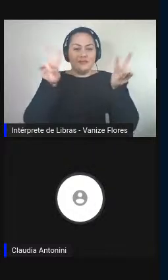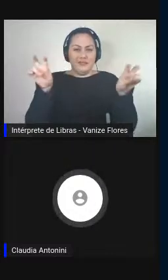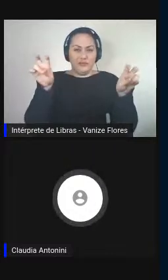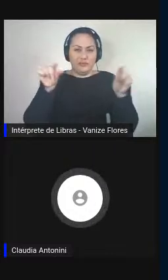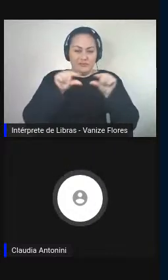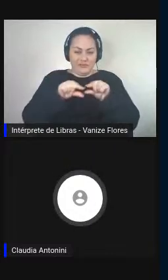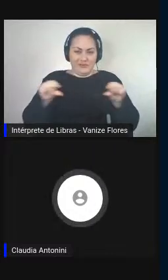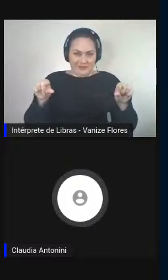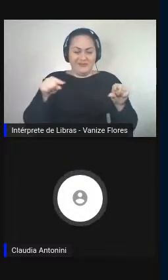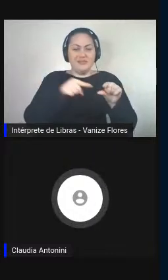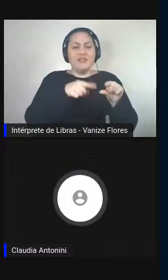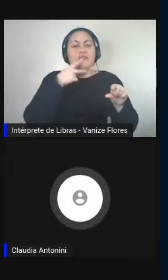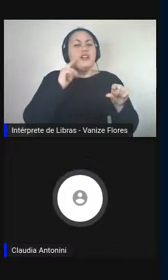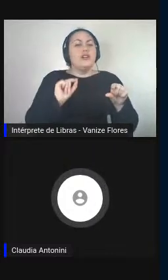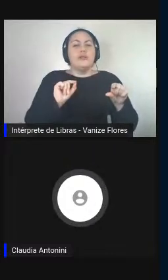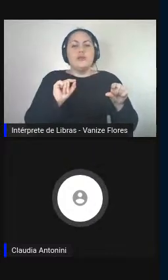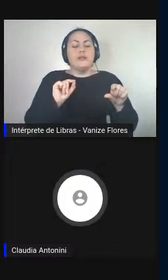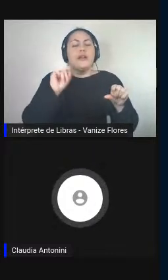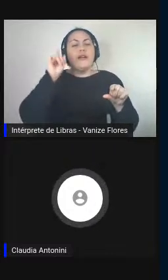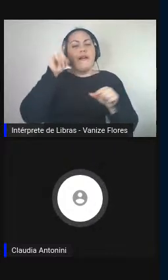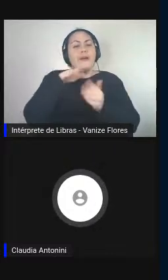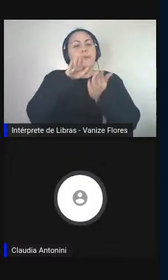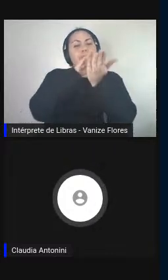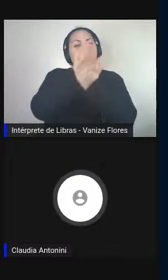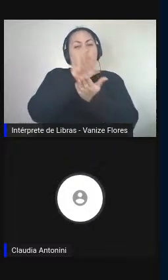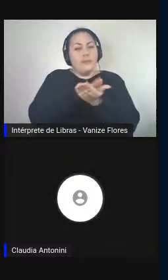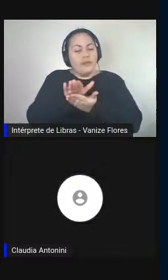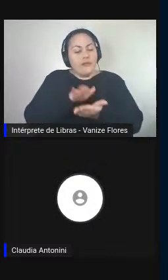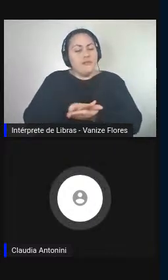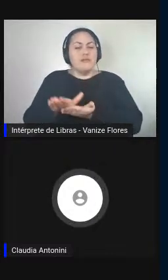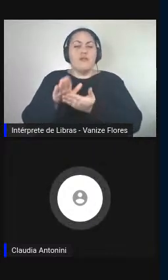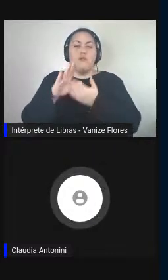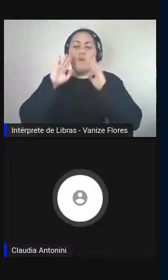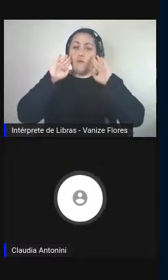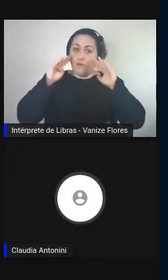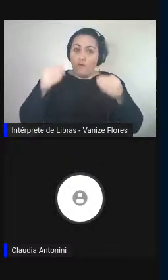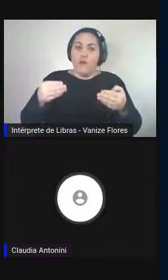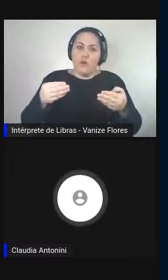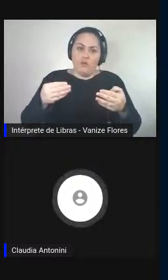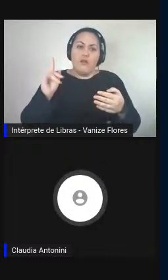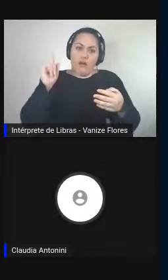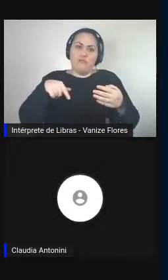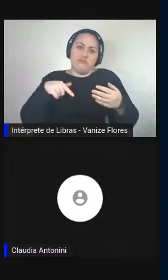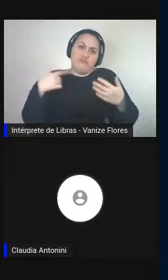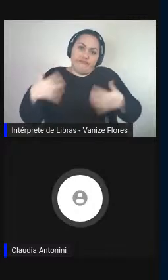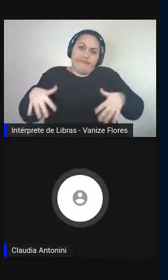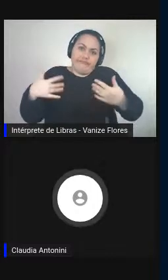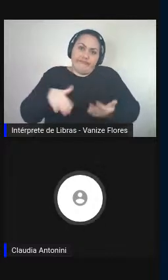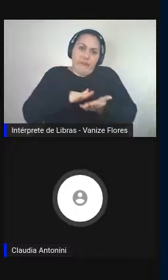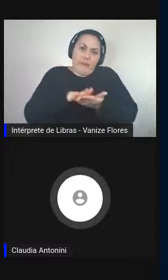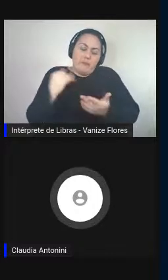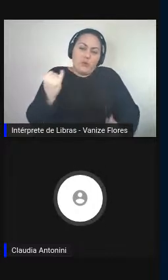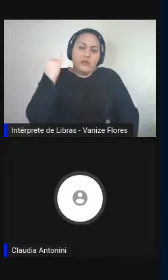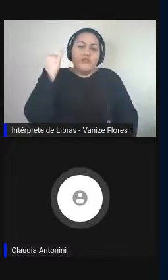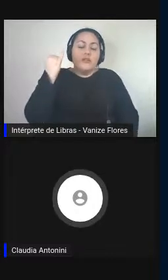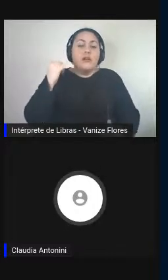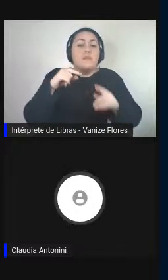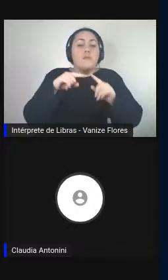se trata de uma publicação voltada exclusivamente, é muito grande como uma publicação, para as